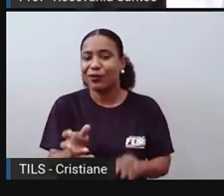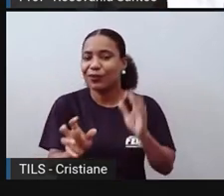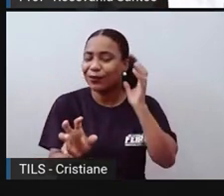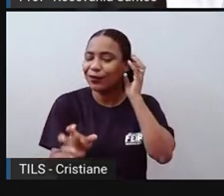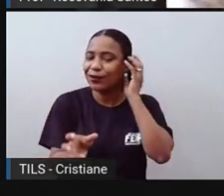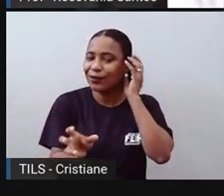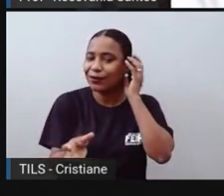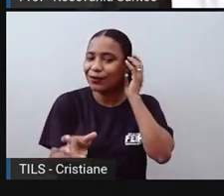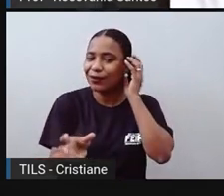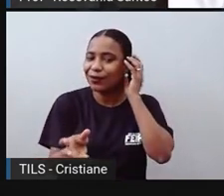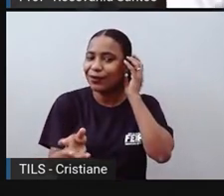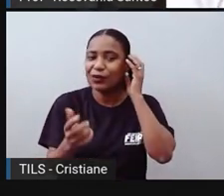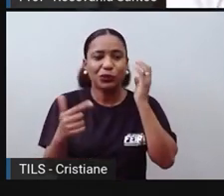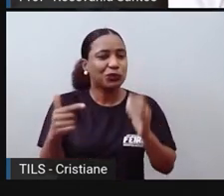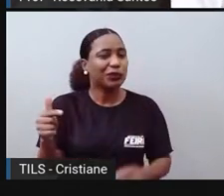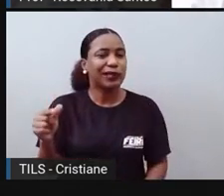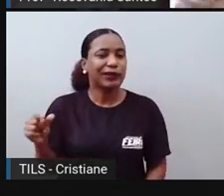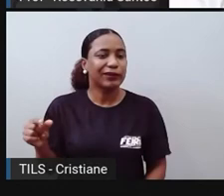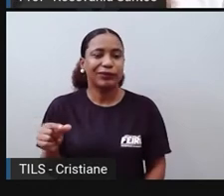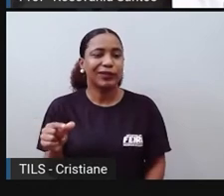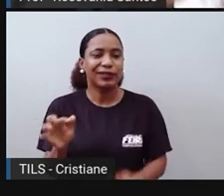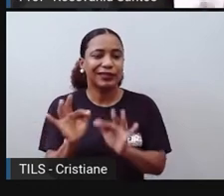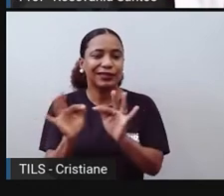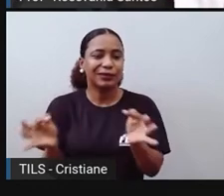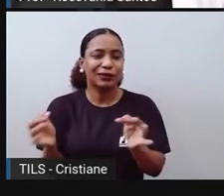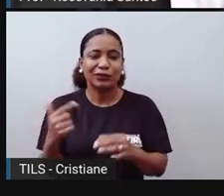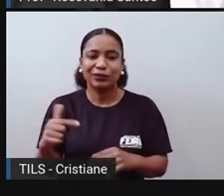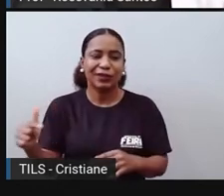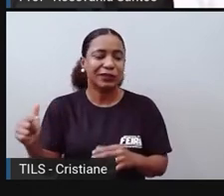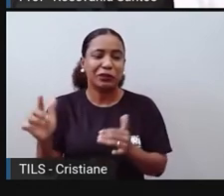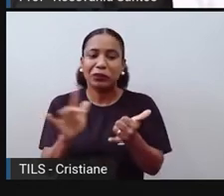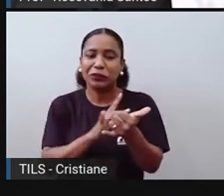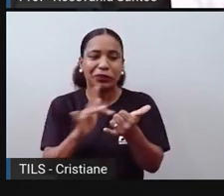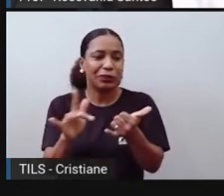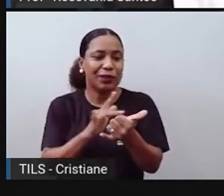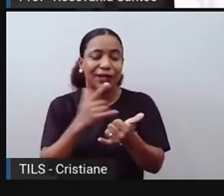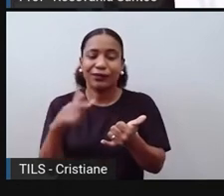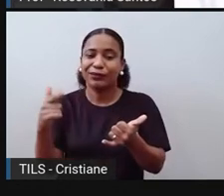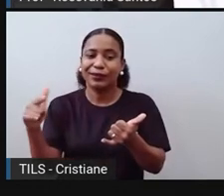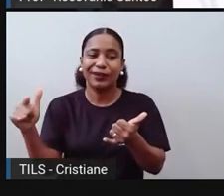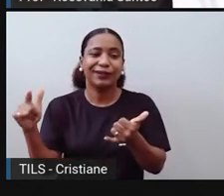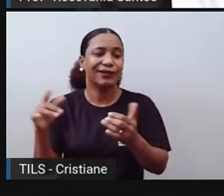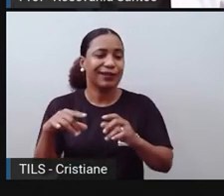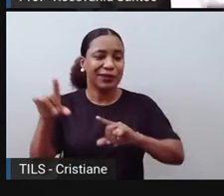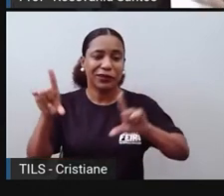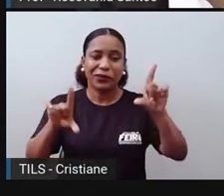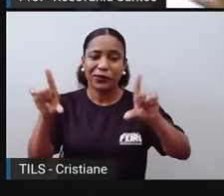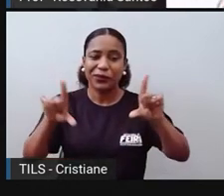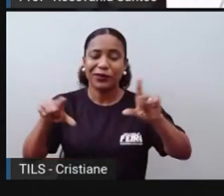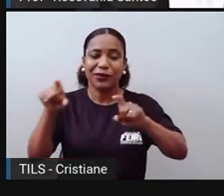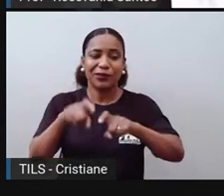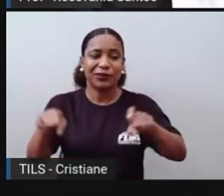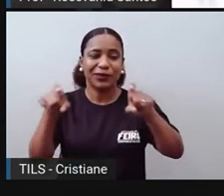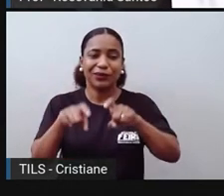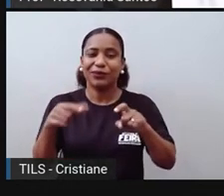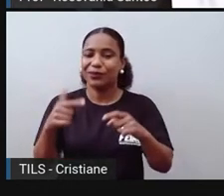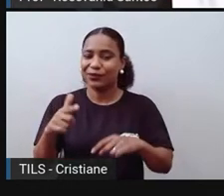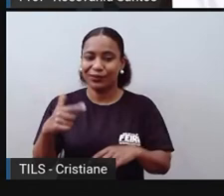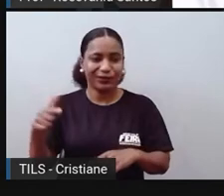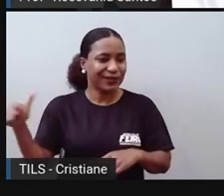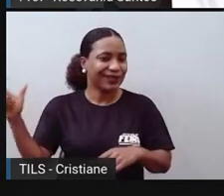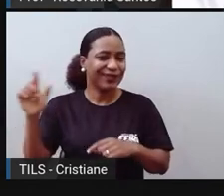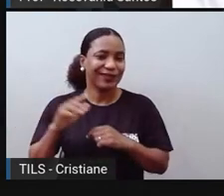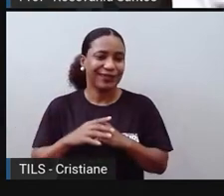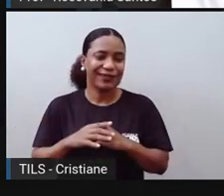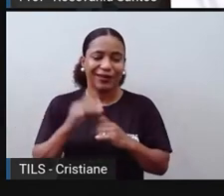não tem, por quê? Porque não tem nenhuma forma da informação chegar lá, que nunca acessaram, vamos dizer